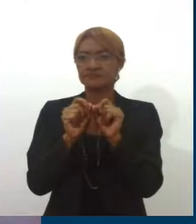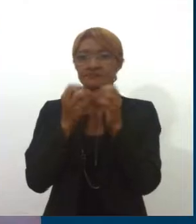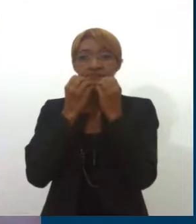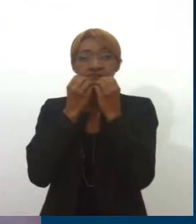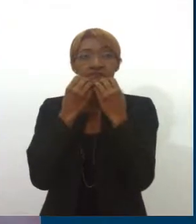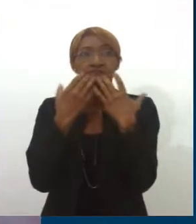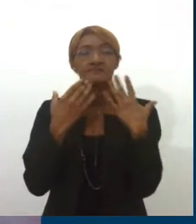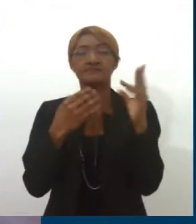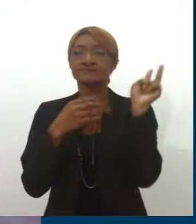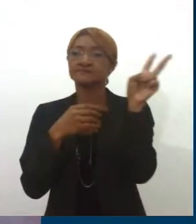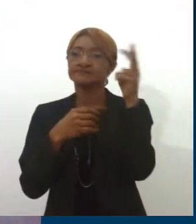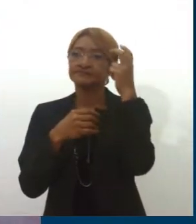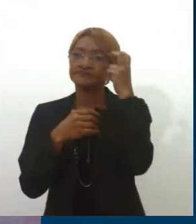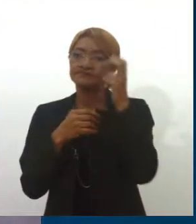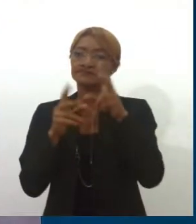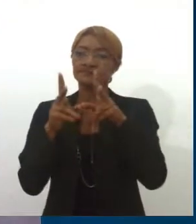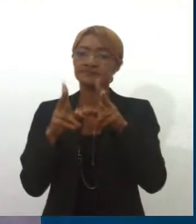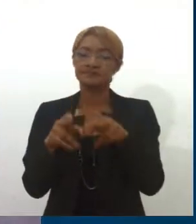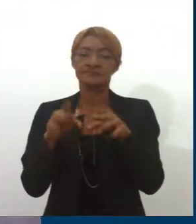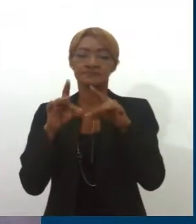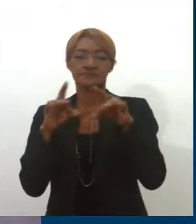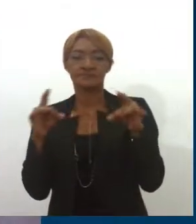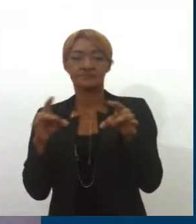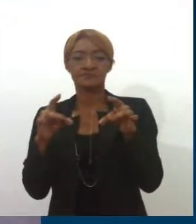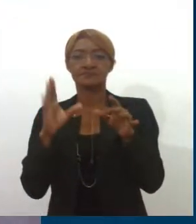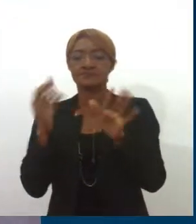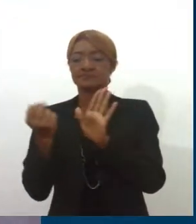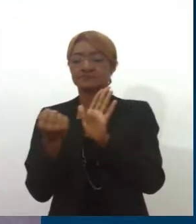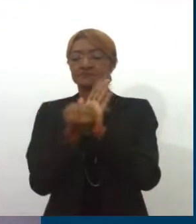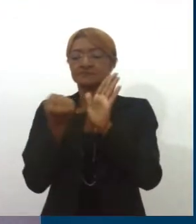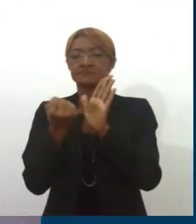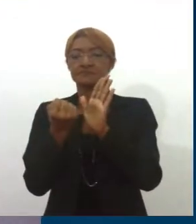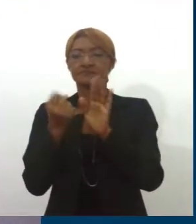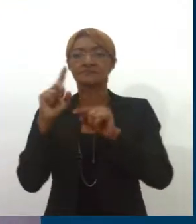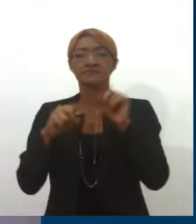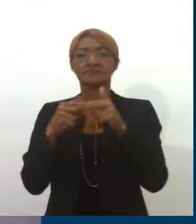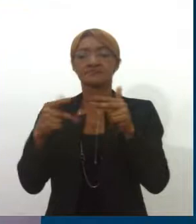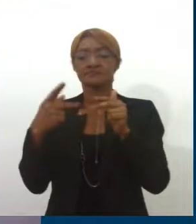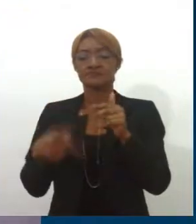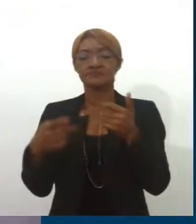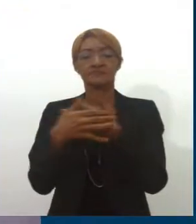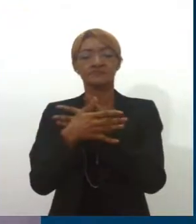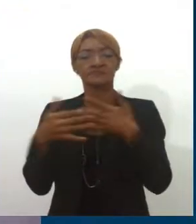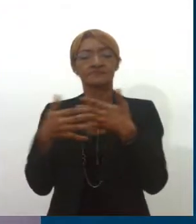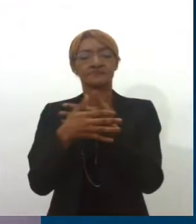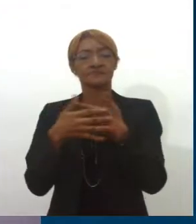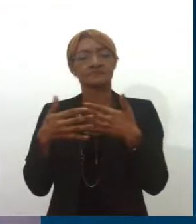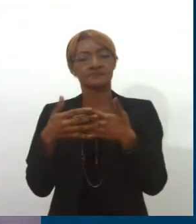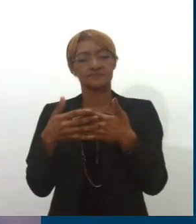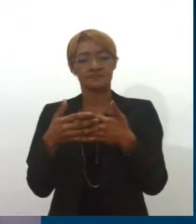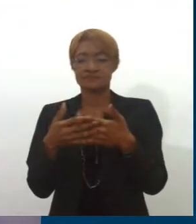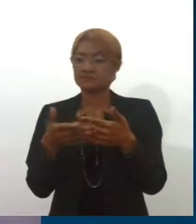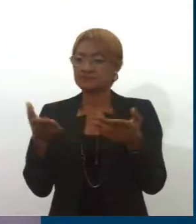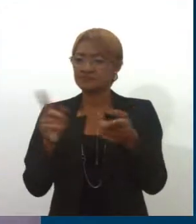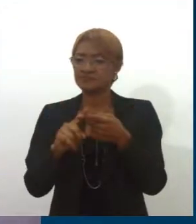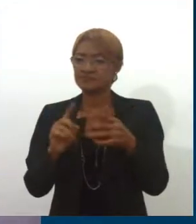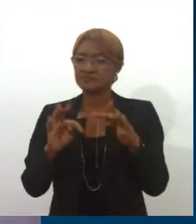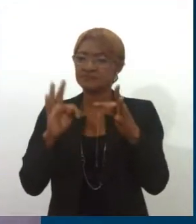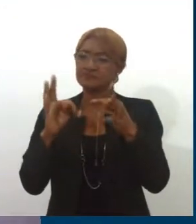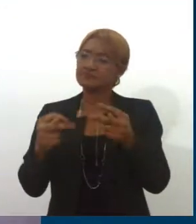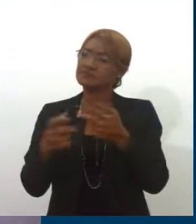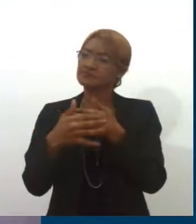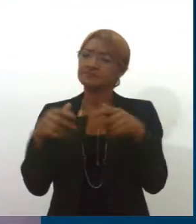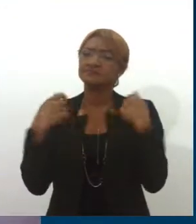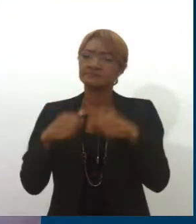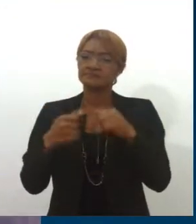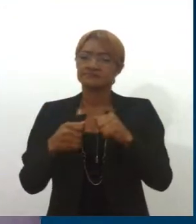bem como é o cordel, inclusive registrado como patrimônio material da sociedade, quando ele é registrado, toda a sociedade precisa se